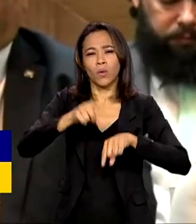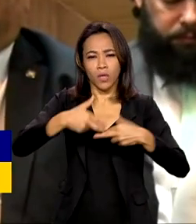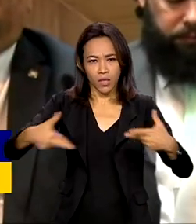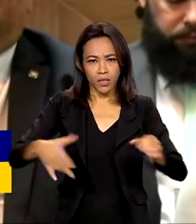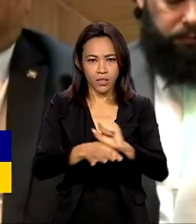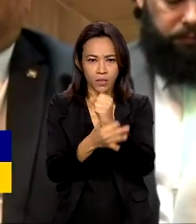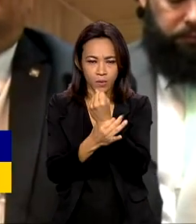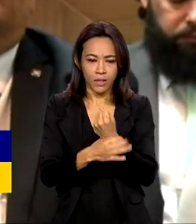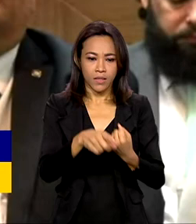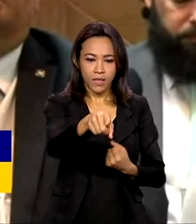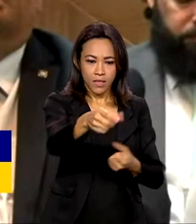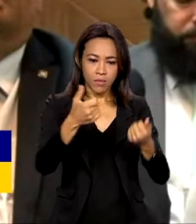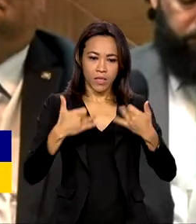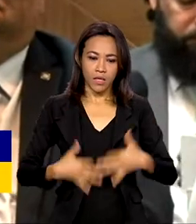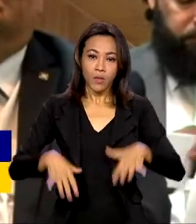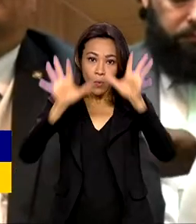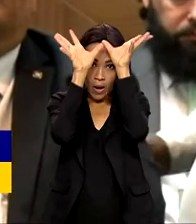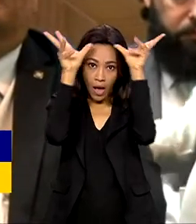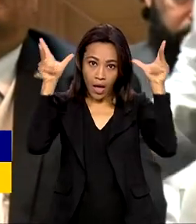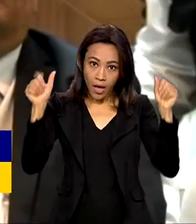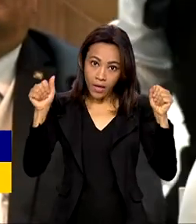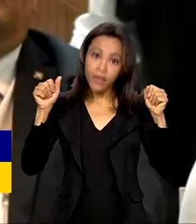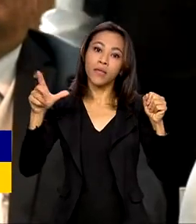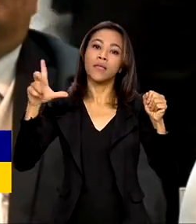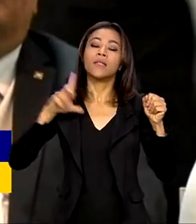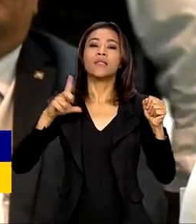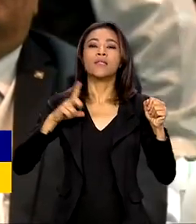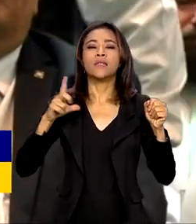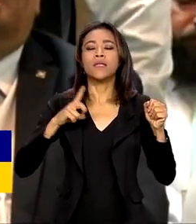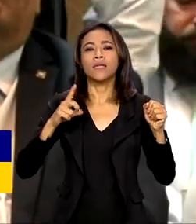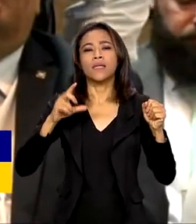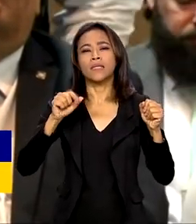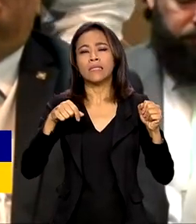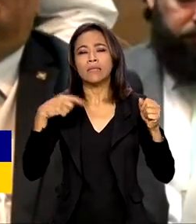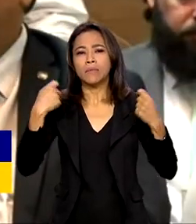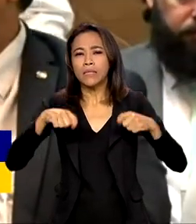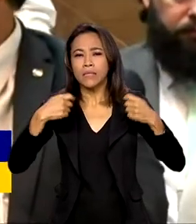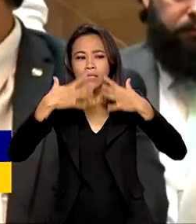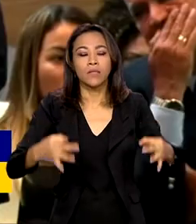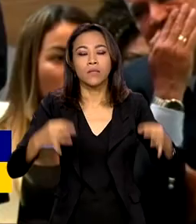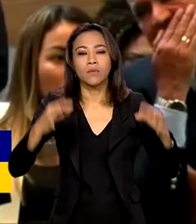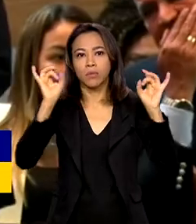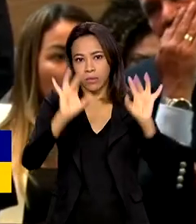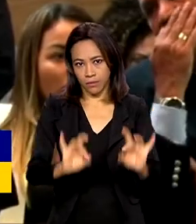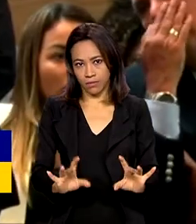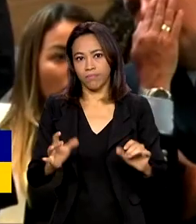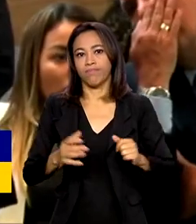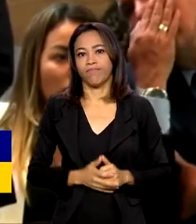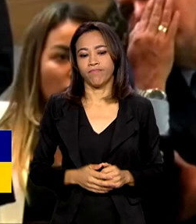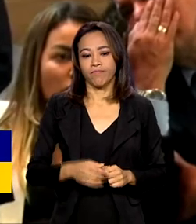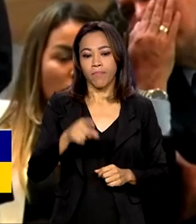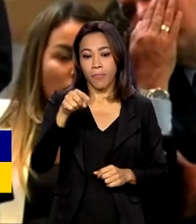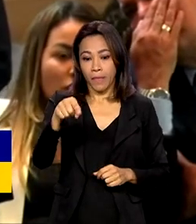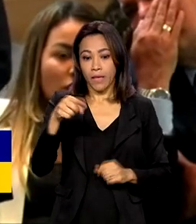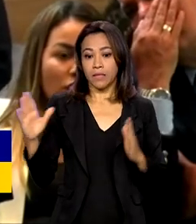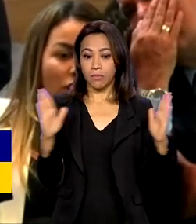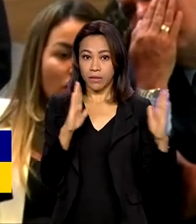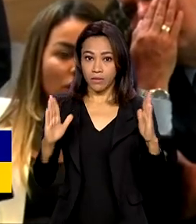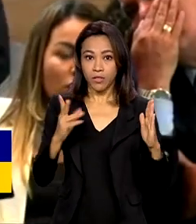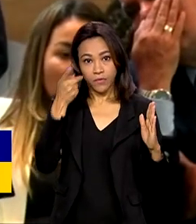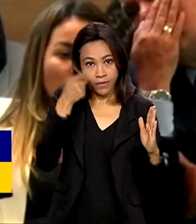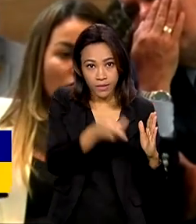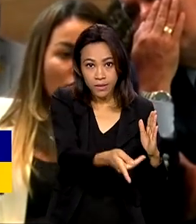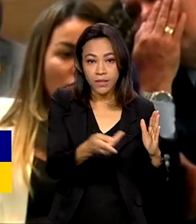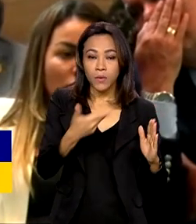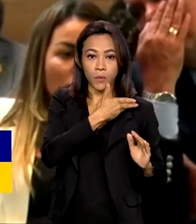suas diferenças, a fronteira tem suas peculiaridades, precisa de atenção especial. Durante a visita, o governo federal